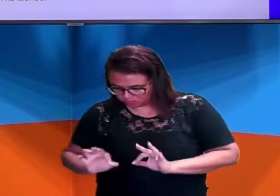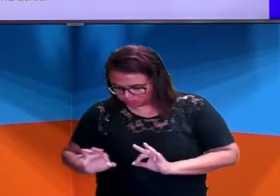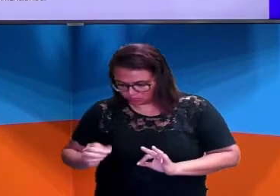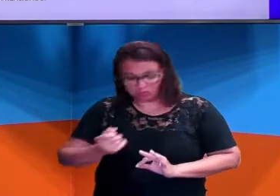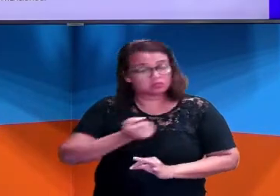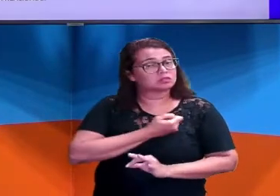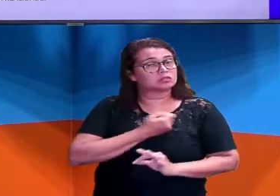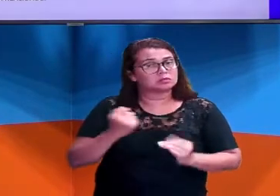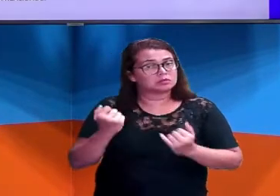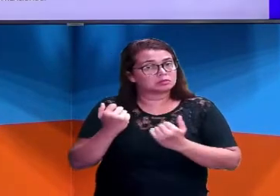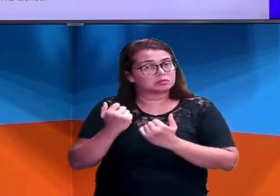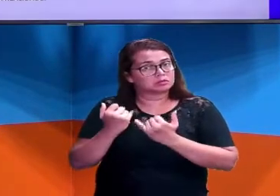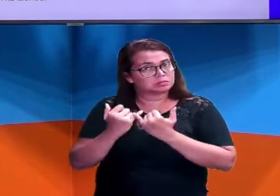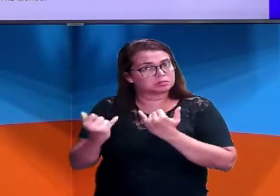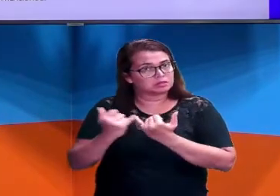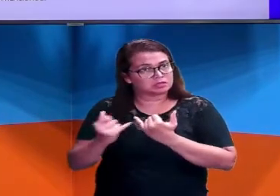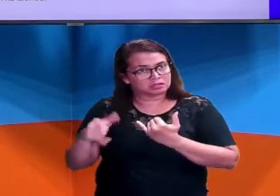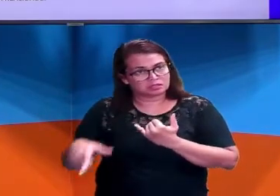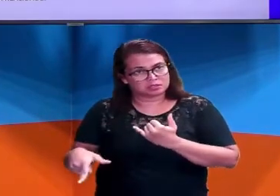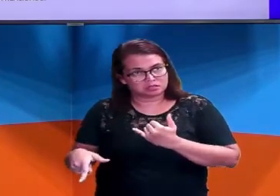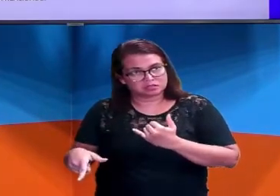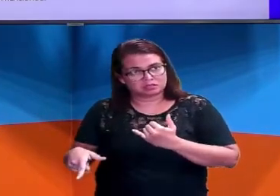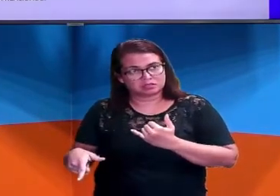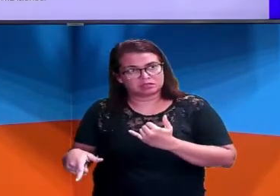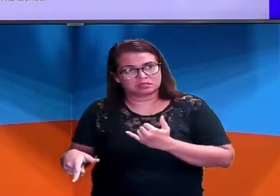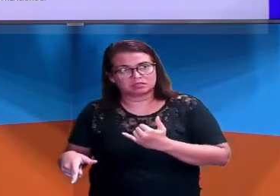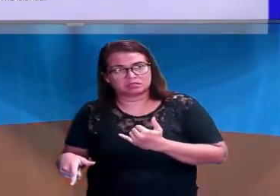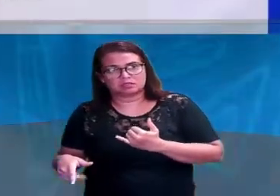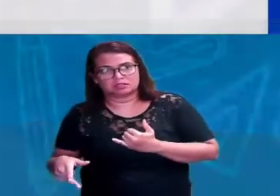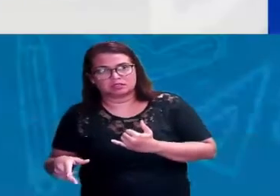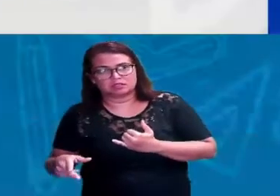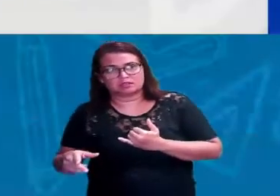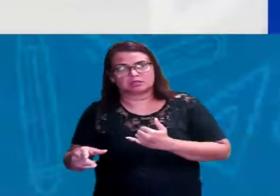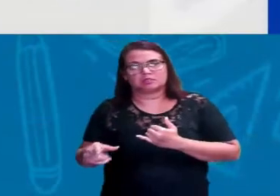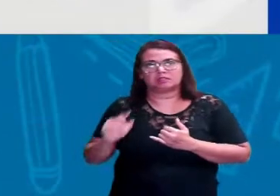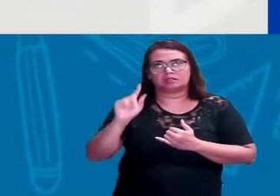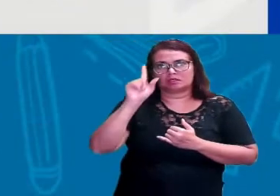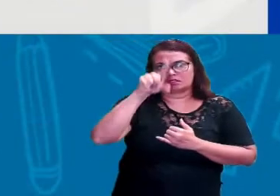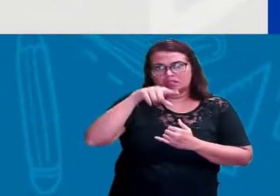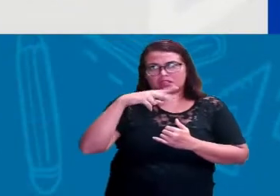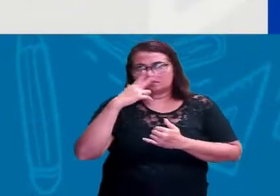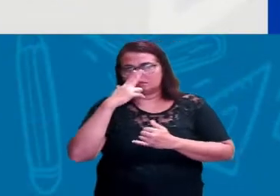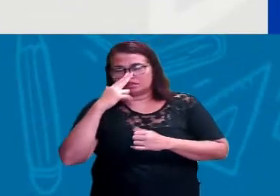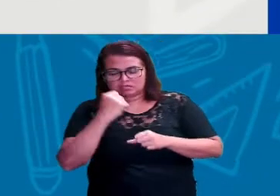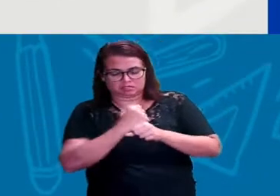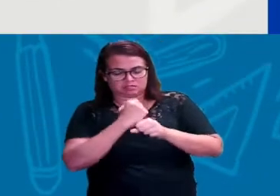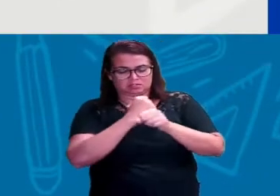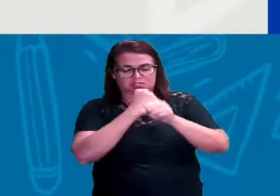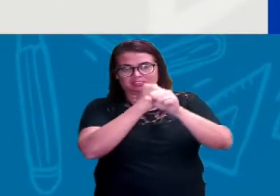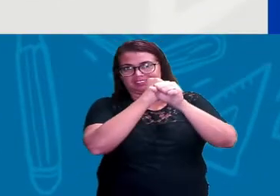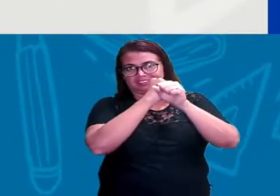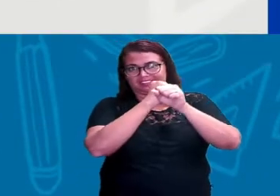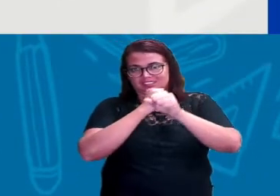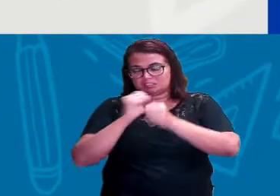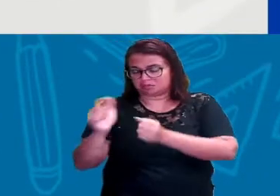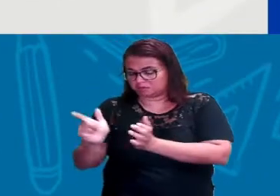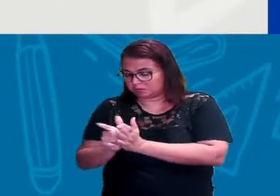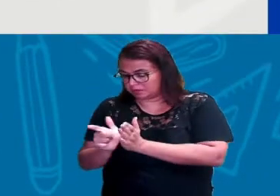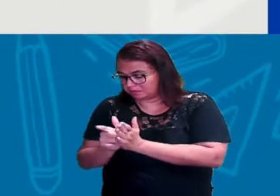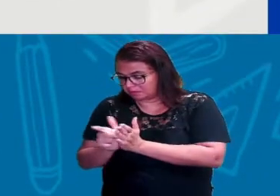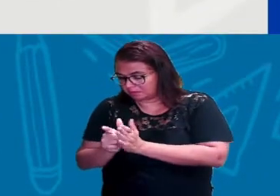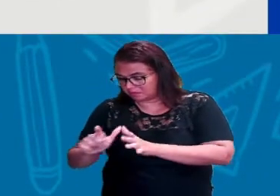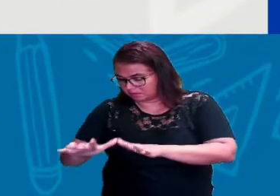É como se eu estivesse fazendo a construção disso aqui, só que ela está sendo feita